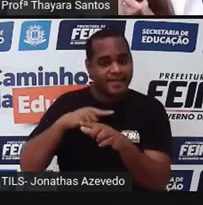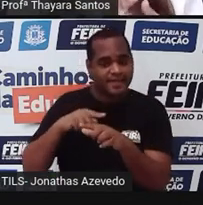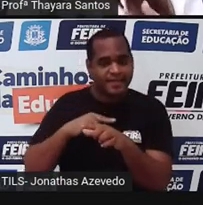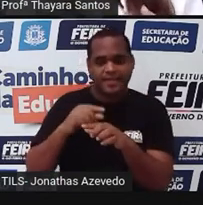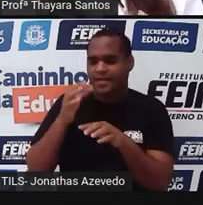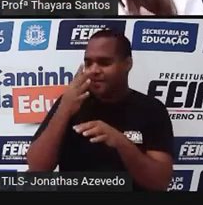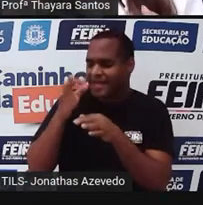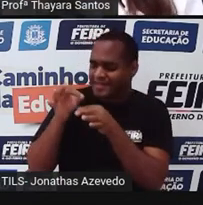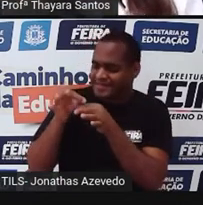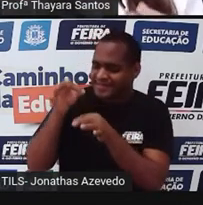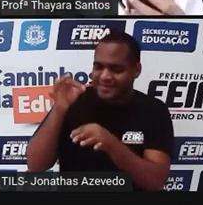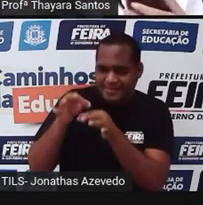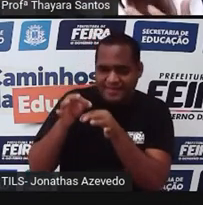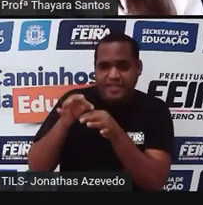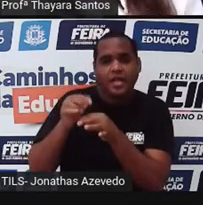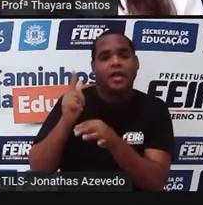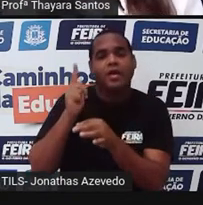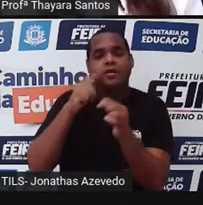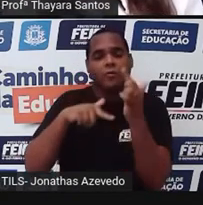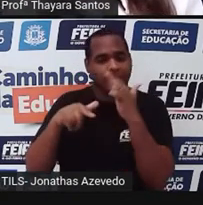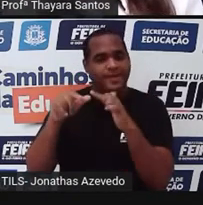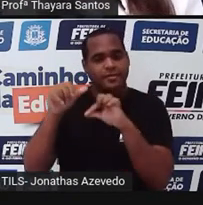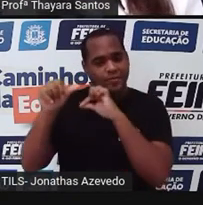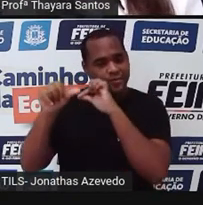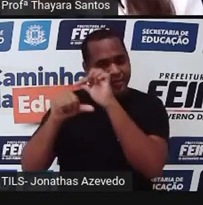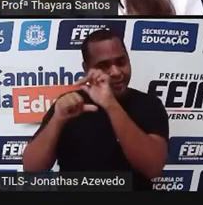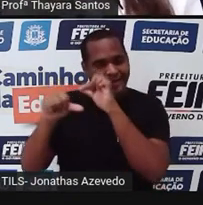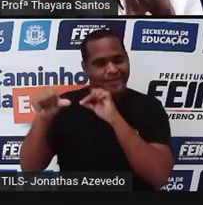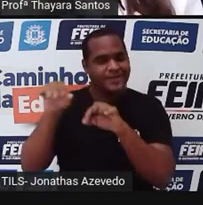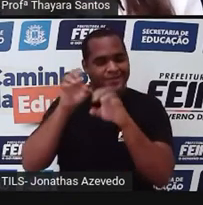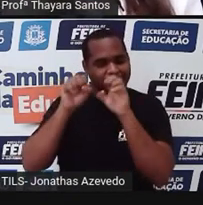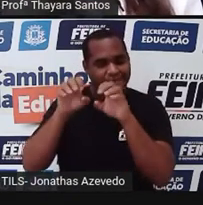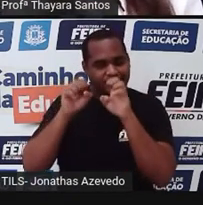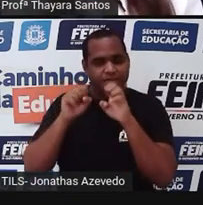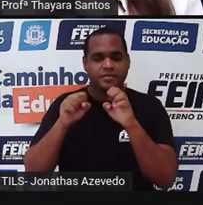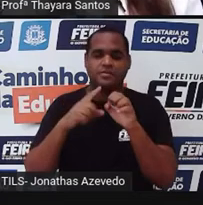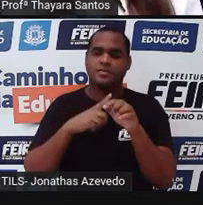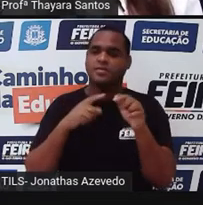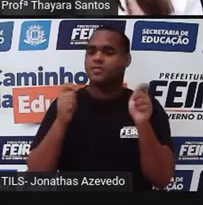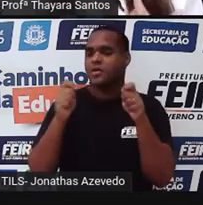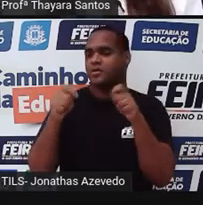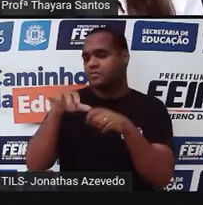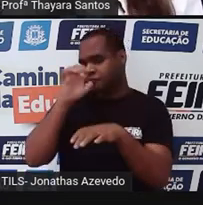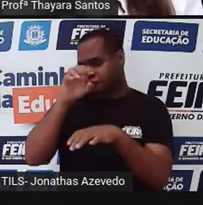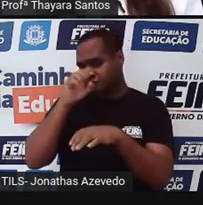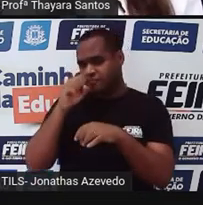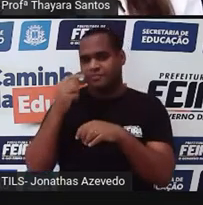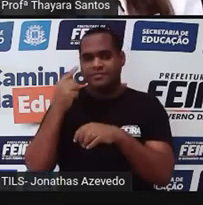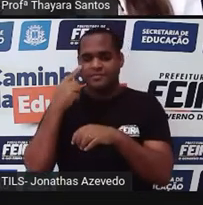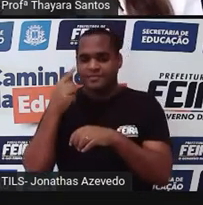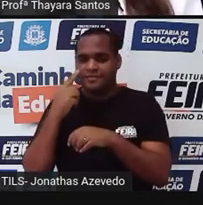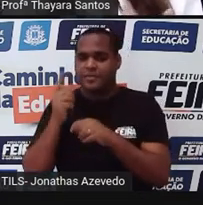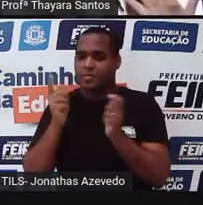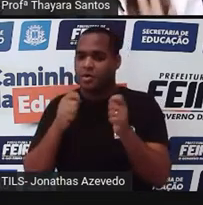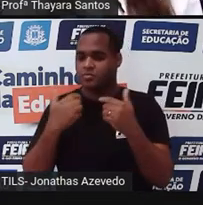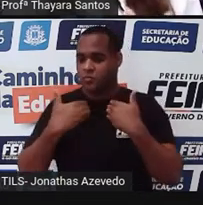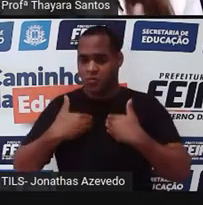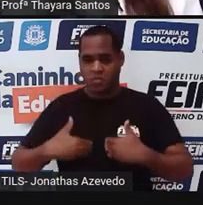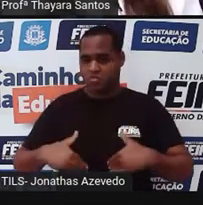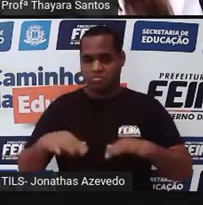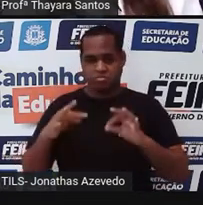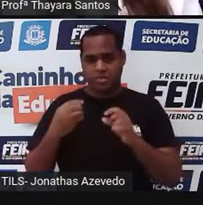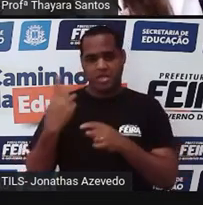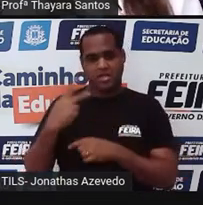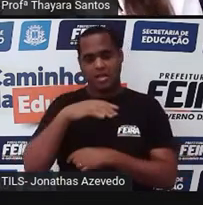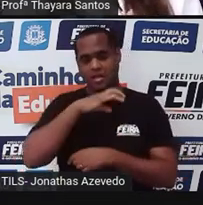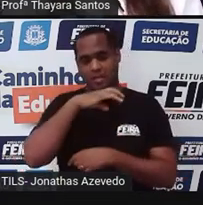canaizinhos por onde eles realizam essas trocas gasosas. Eles podem respirar através de brânquias, que podem ter no corpo, no caso dos